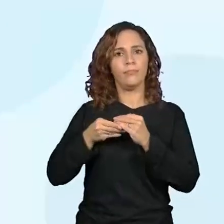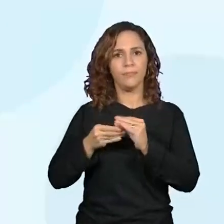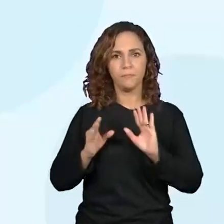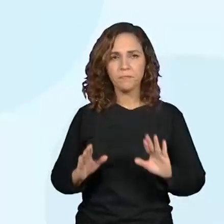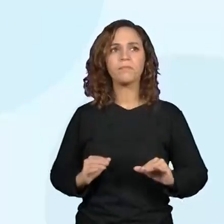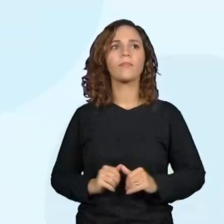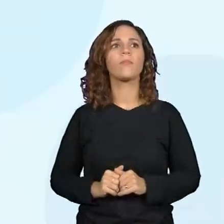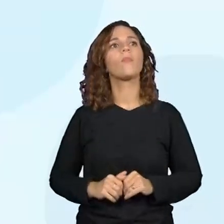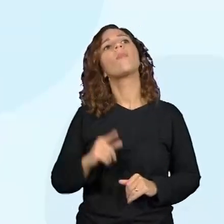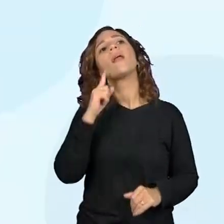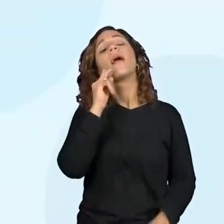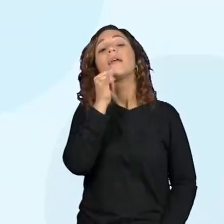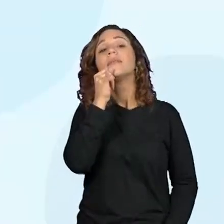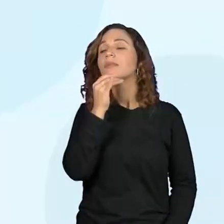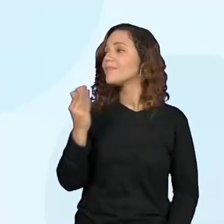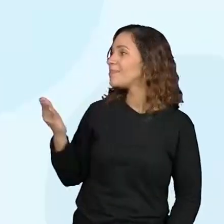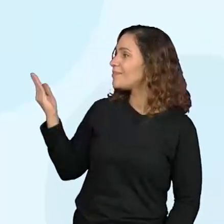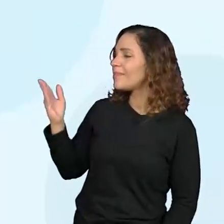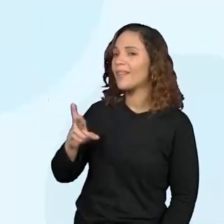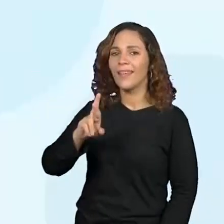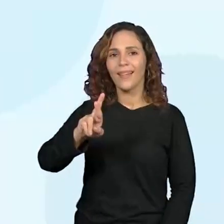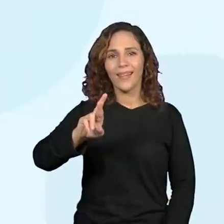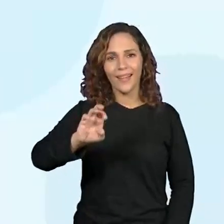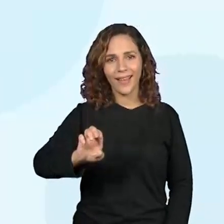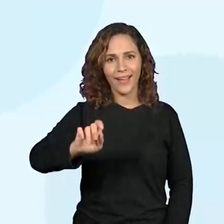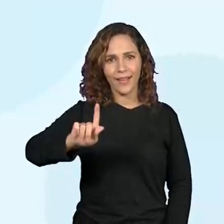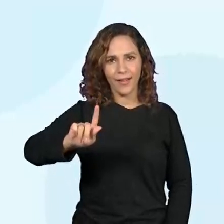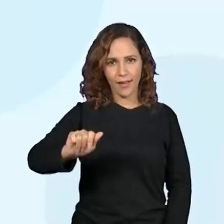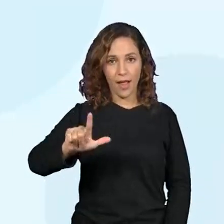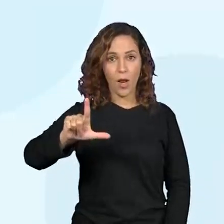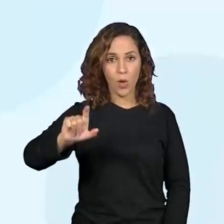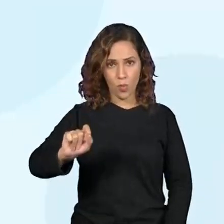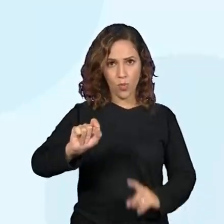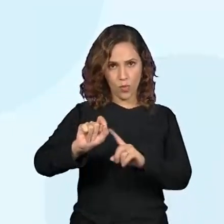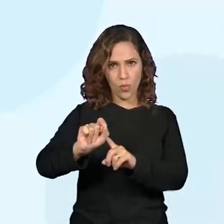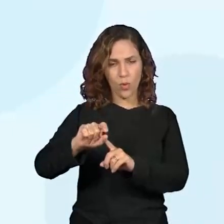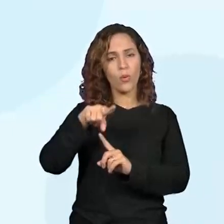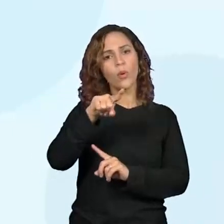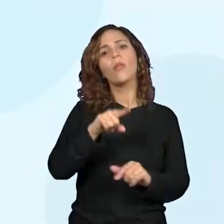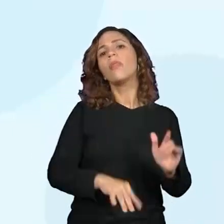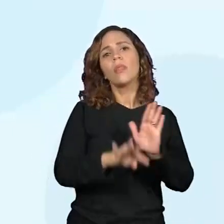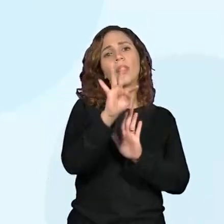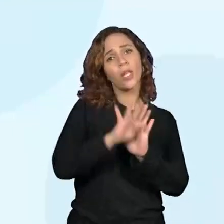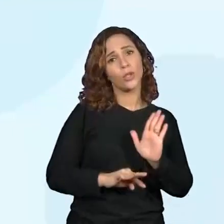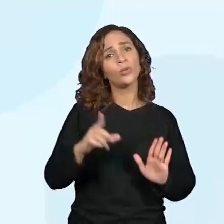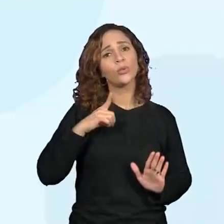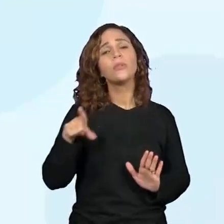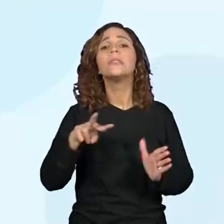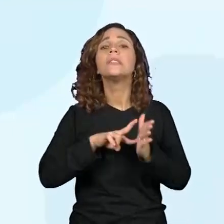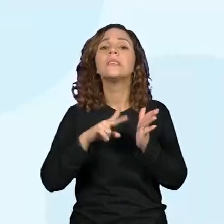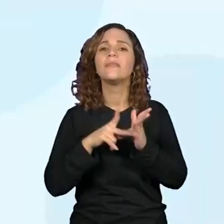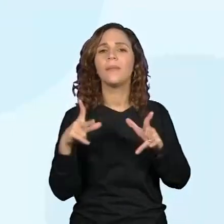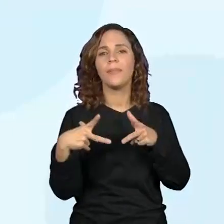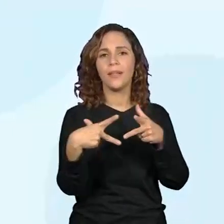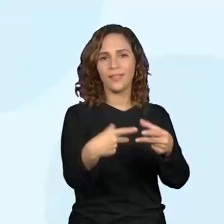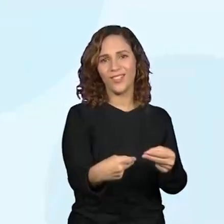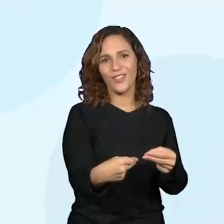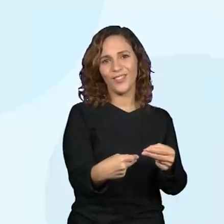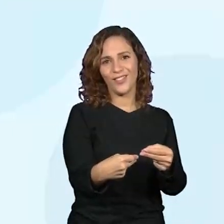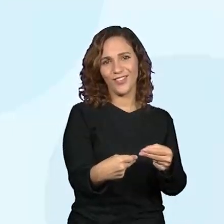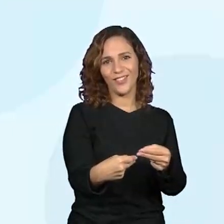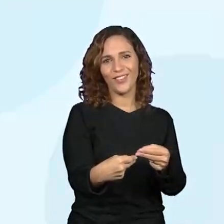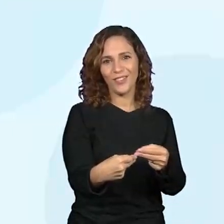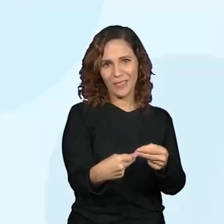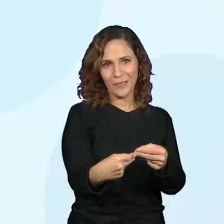palavras. Por exemplo, o regalo. No texto, a gente vê aí a palavra regalo, que significa presente.